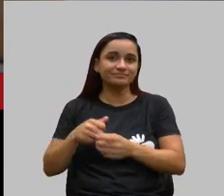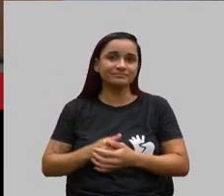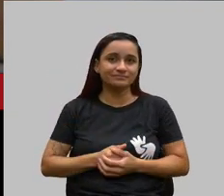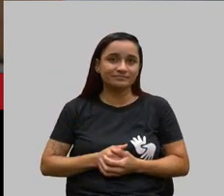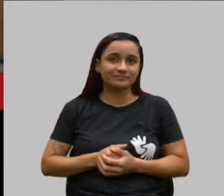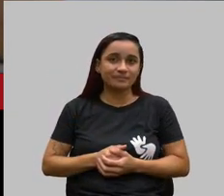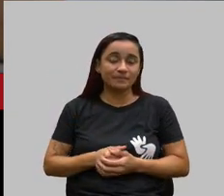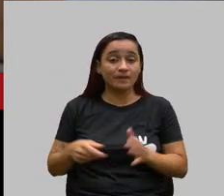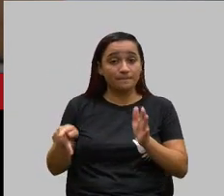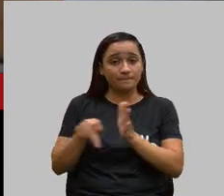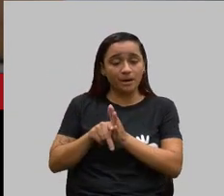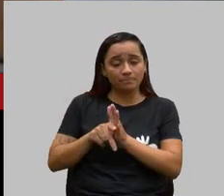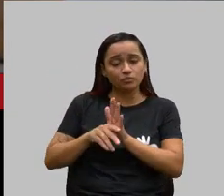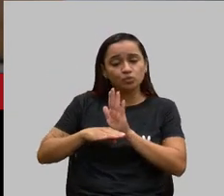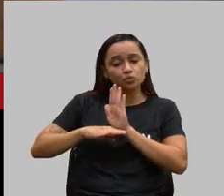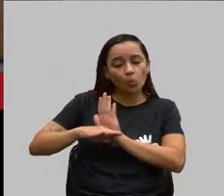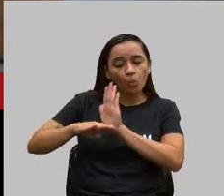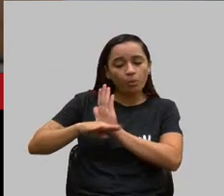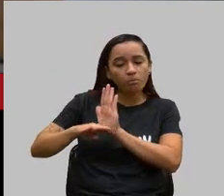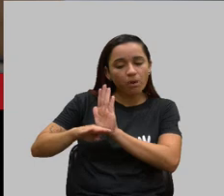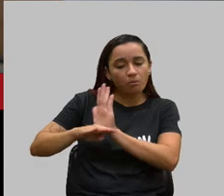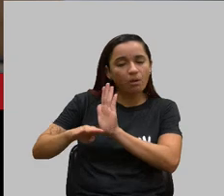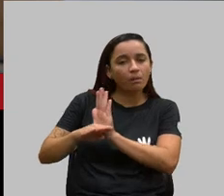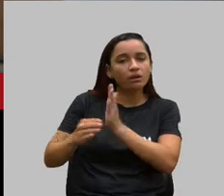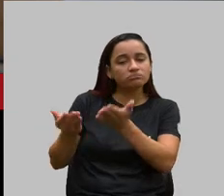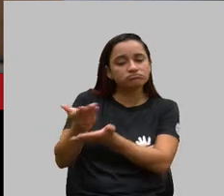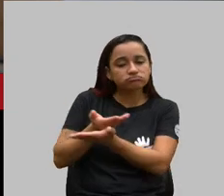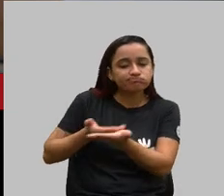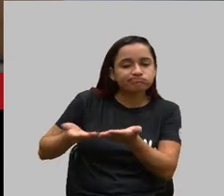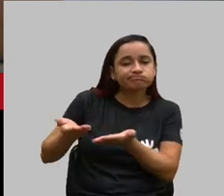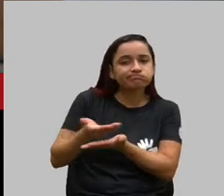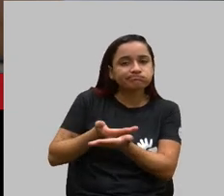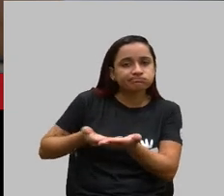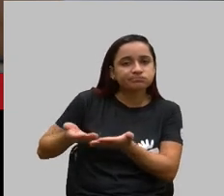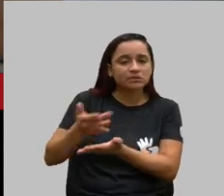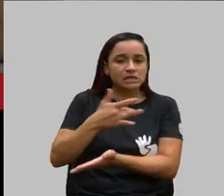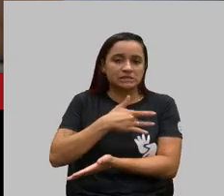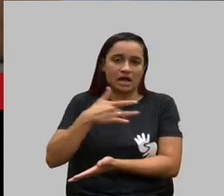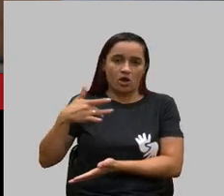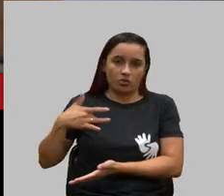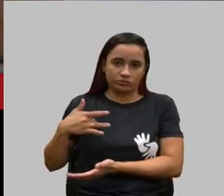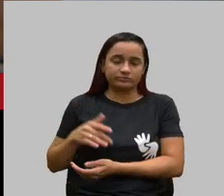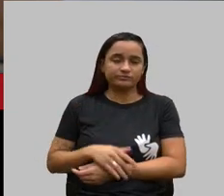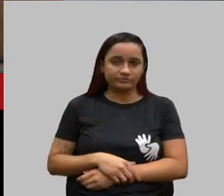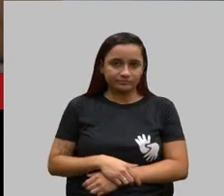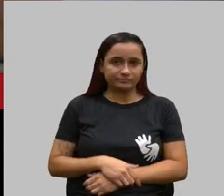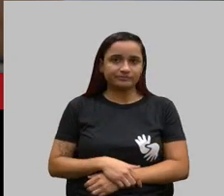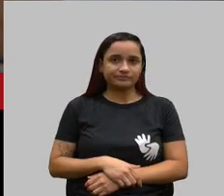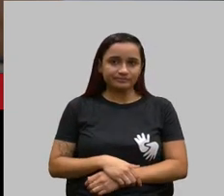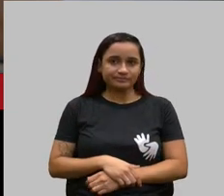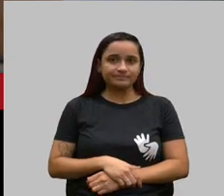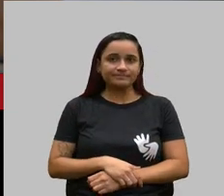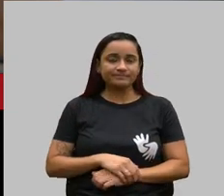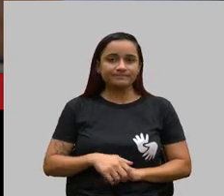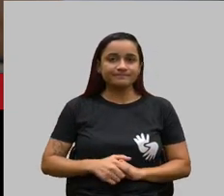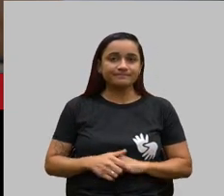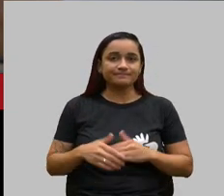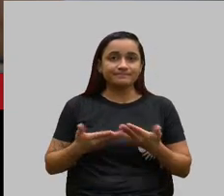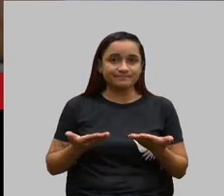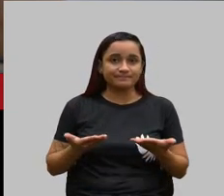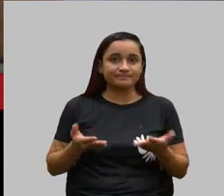Para que ele possa ter as condições saudáveis. não é?